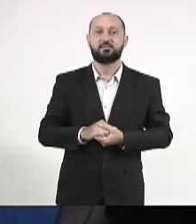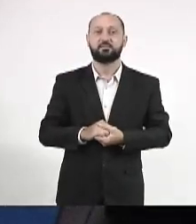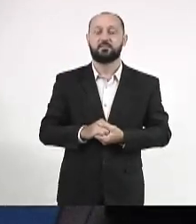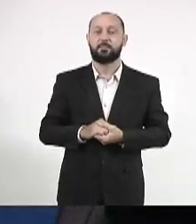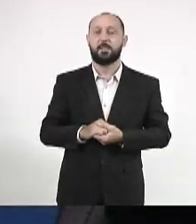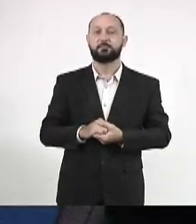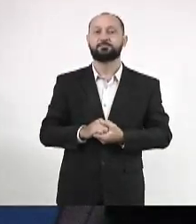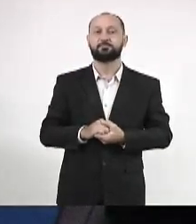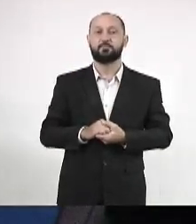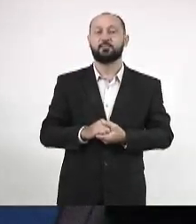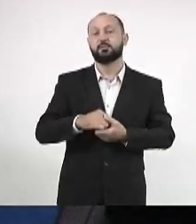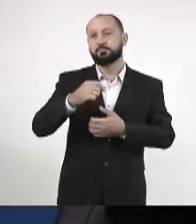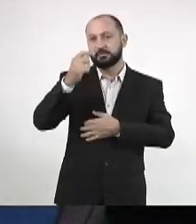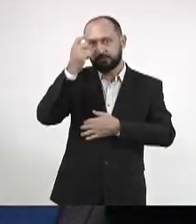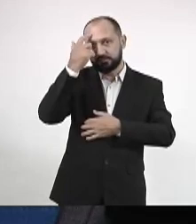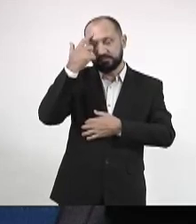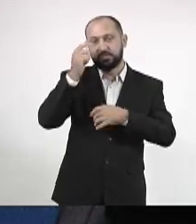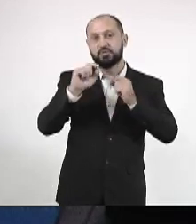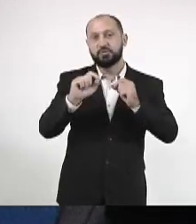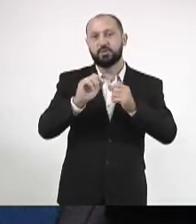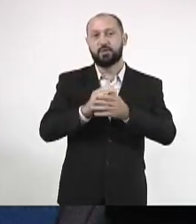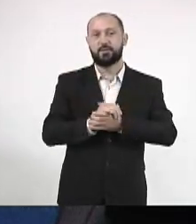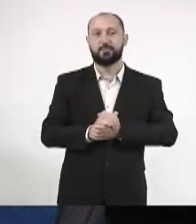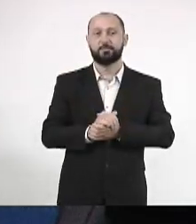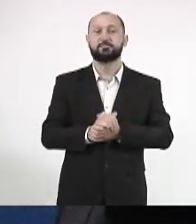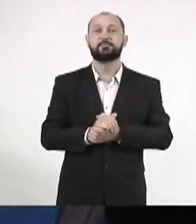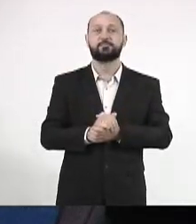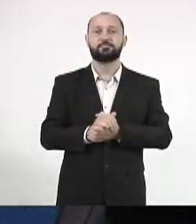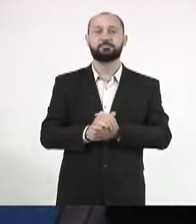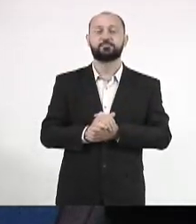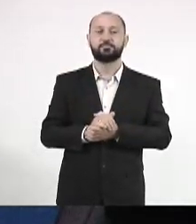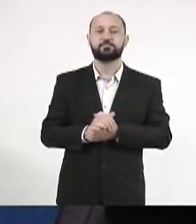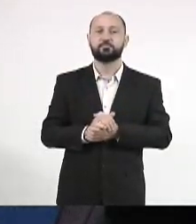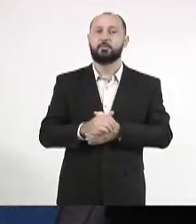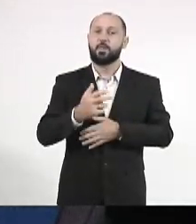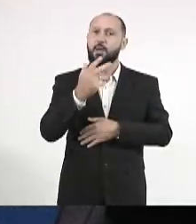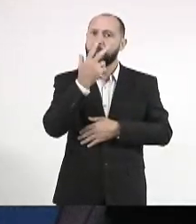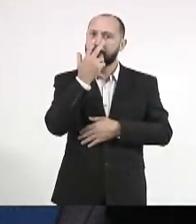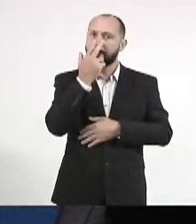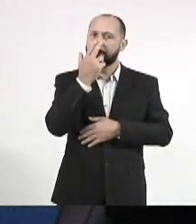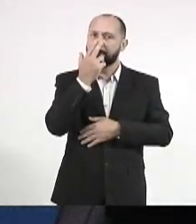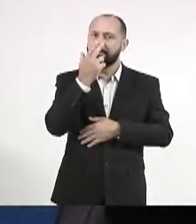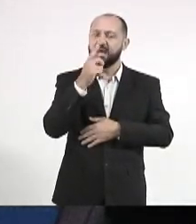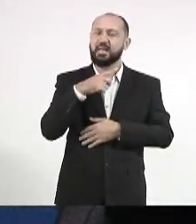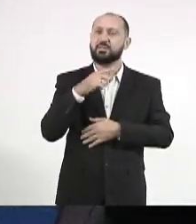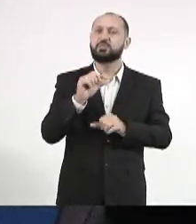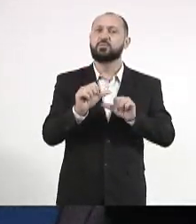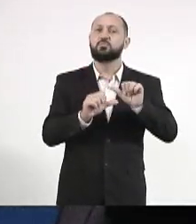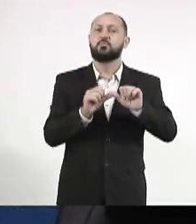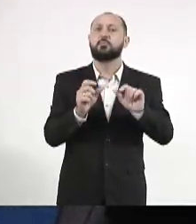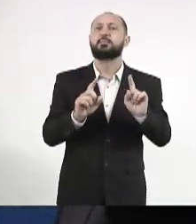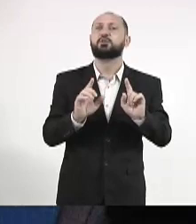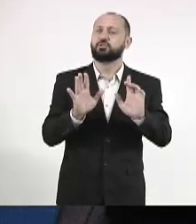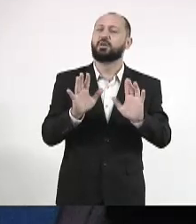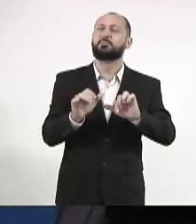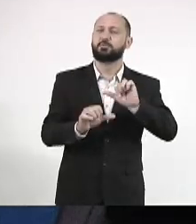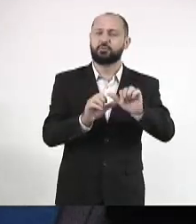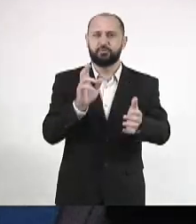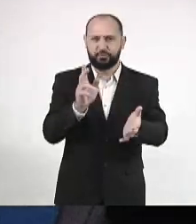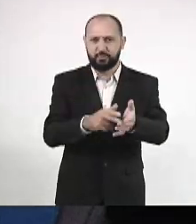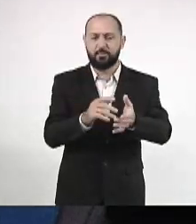Eu queria dar uma ideia de que parece que não mexeram, mas já mexeram.